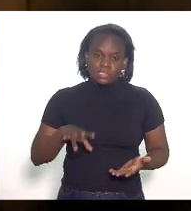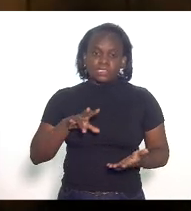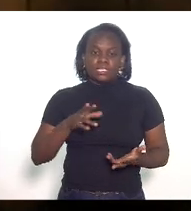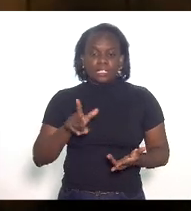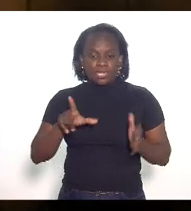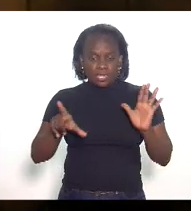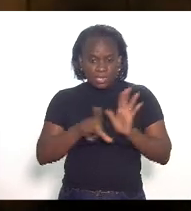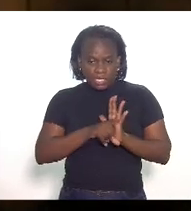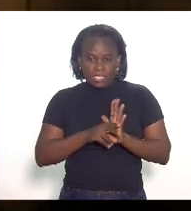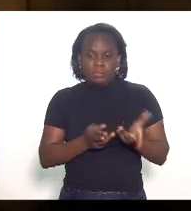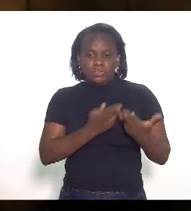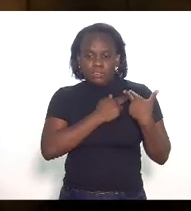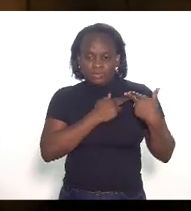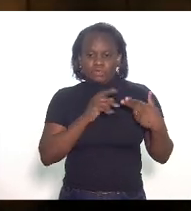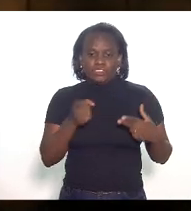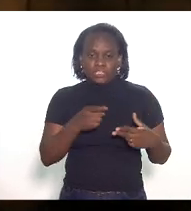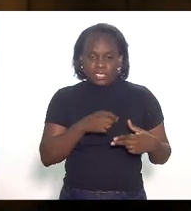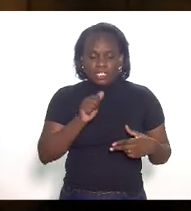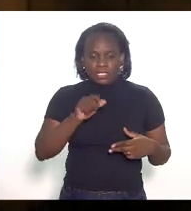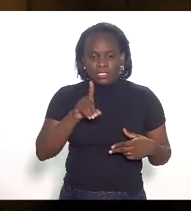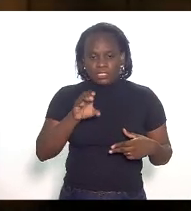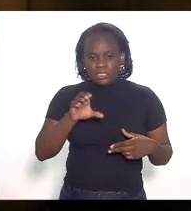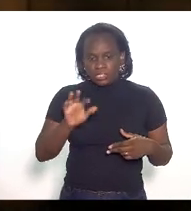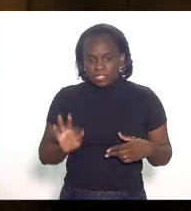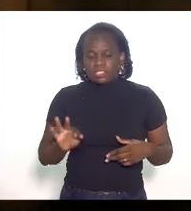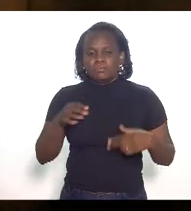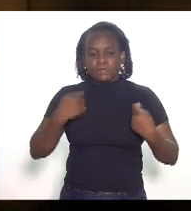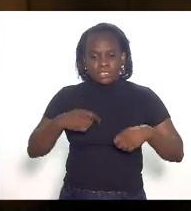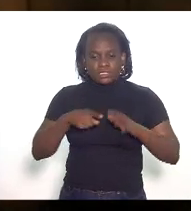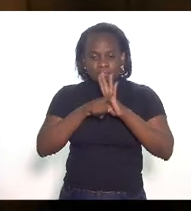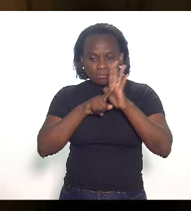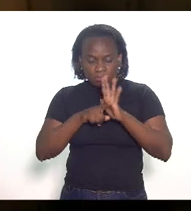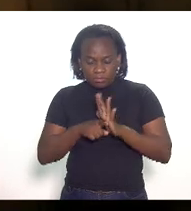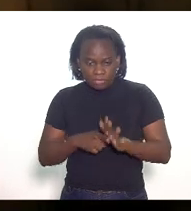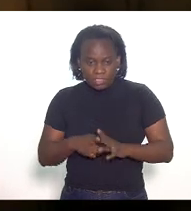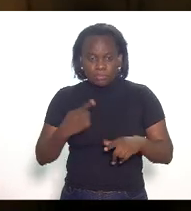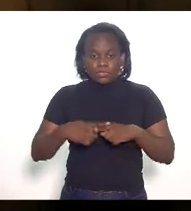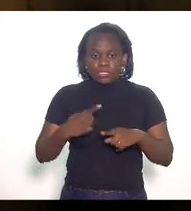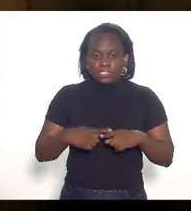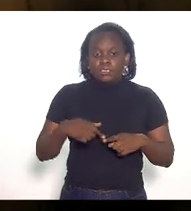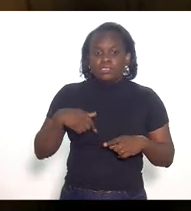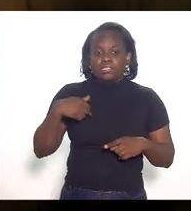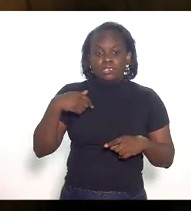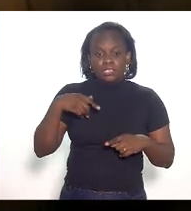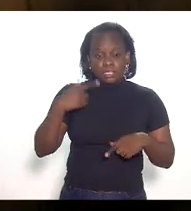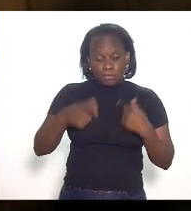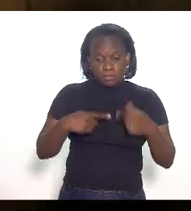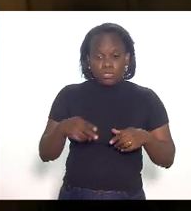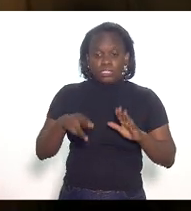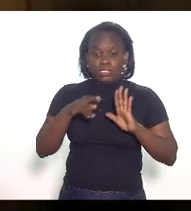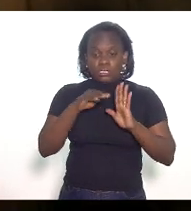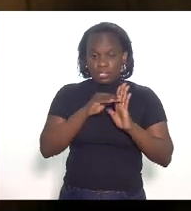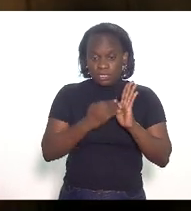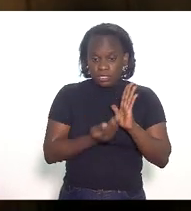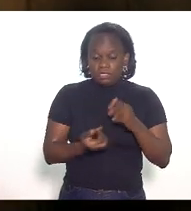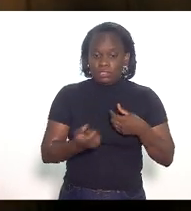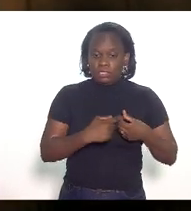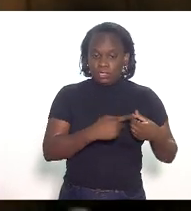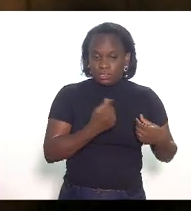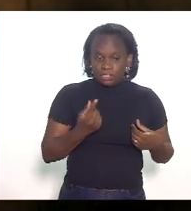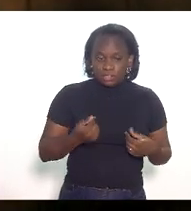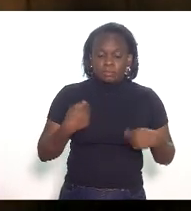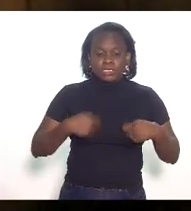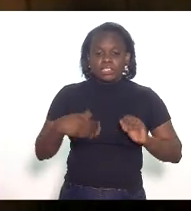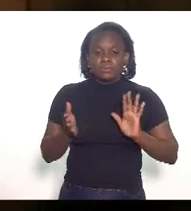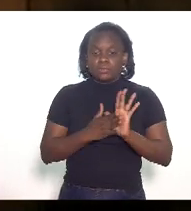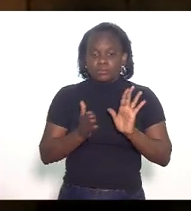responsabilidade fiscal e o ADCT terão que ser observados sob pena da gente perante o regime de recuperação fiscal inclusive ter que